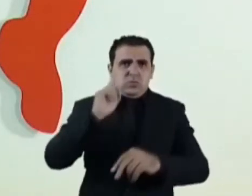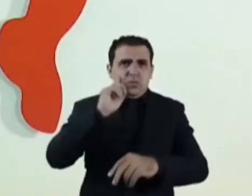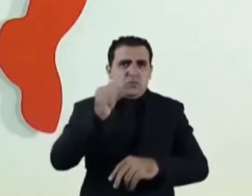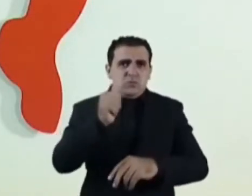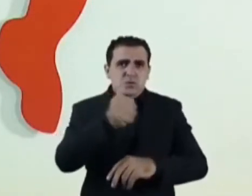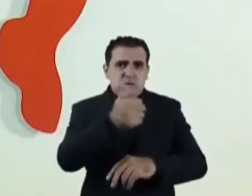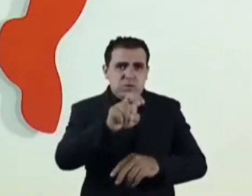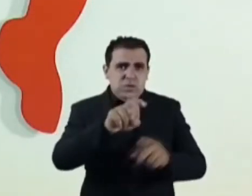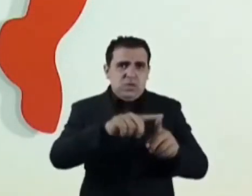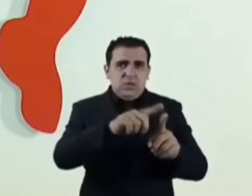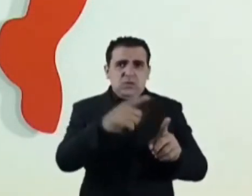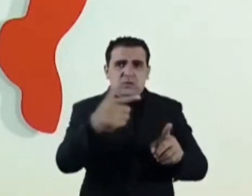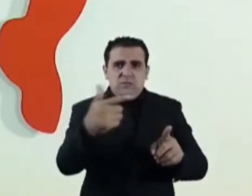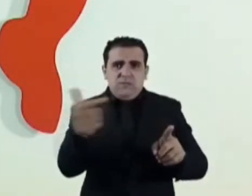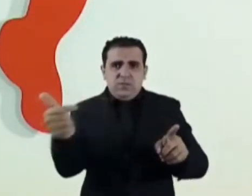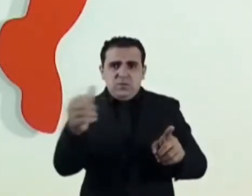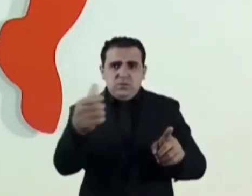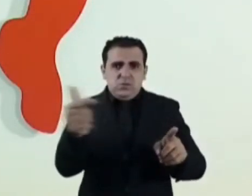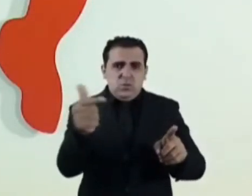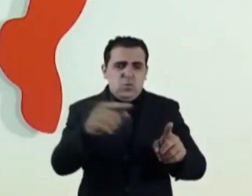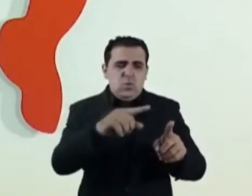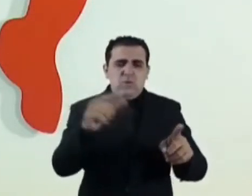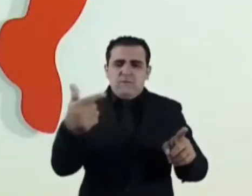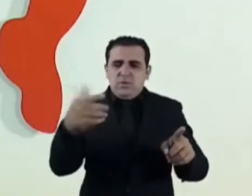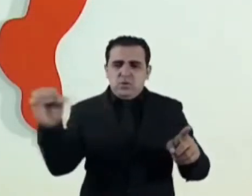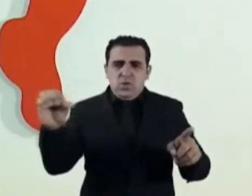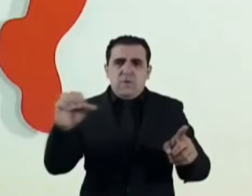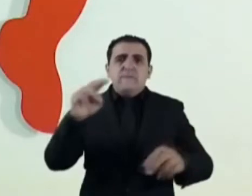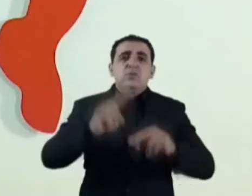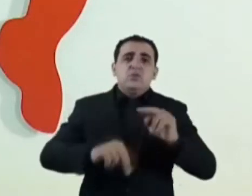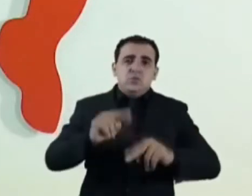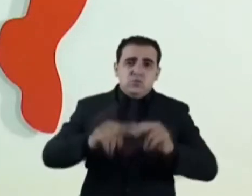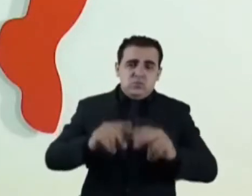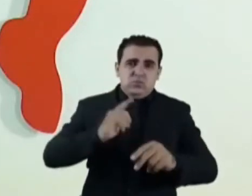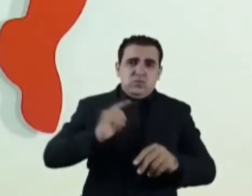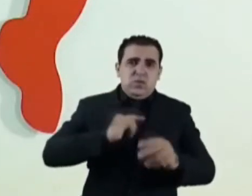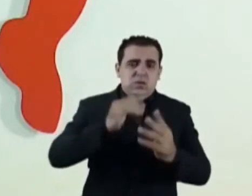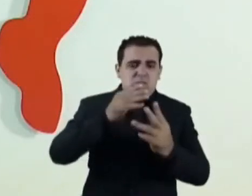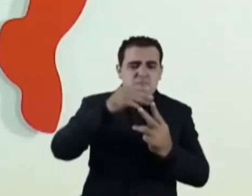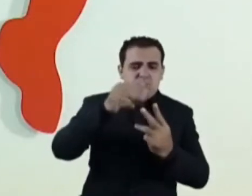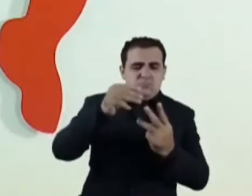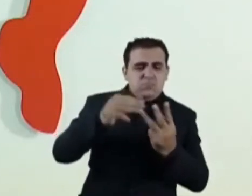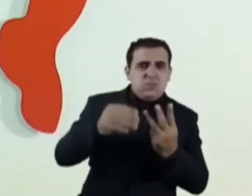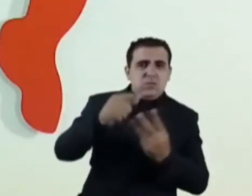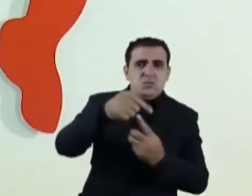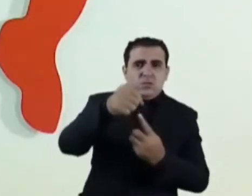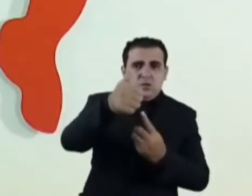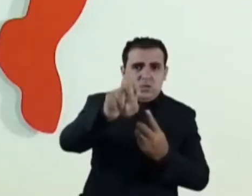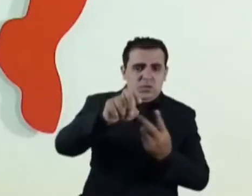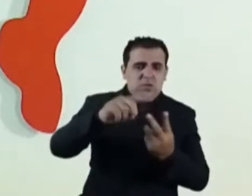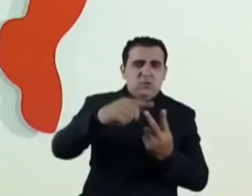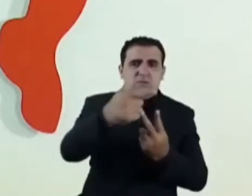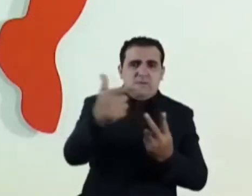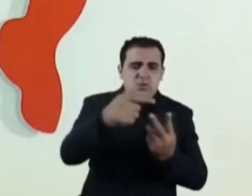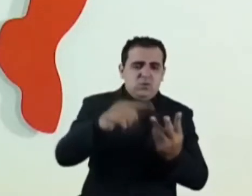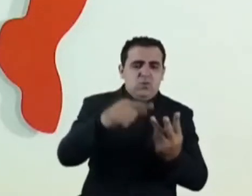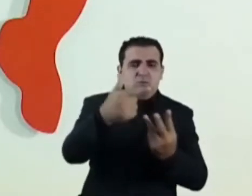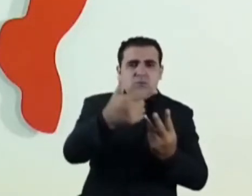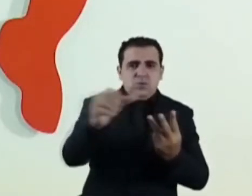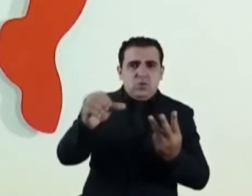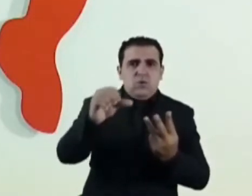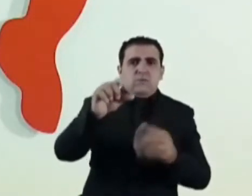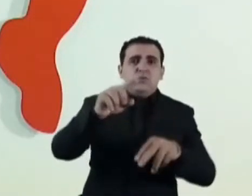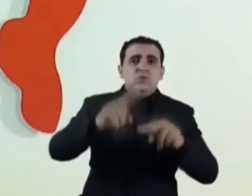15, 22 e 29 de junho. Nessas datas, mediante os